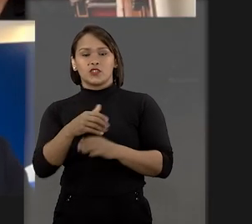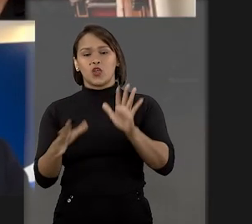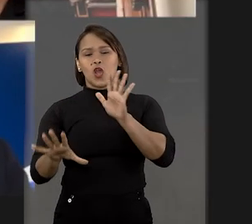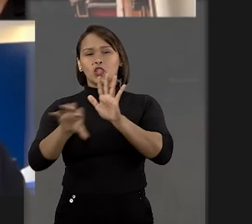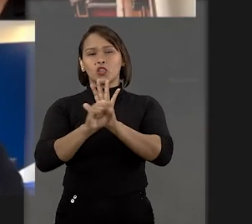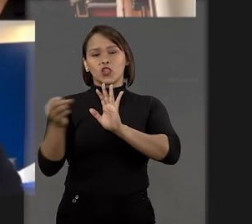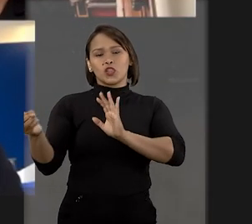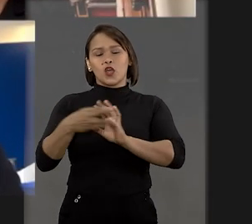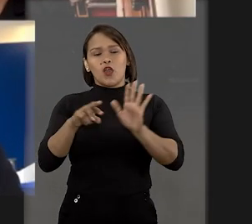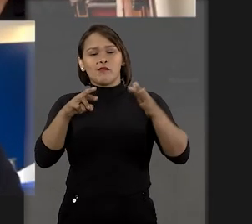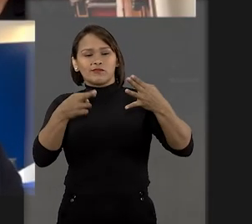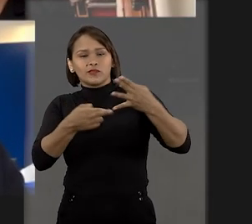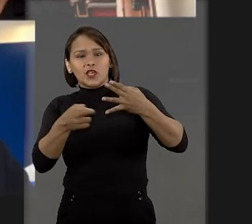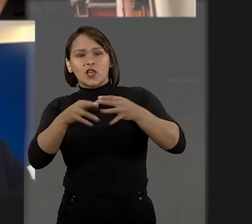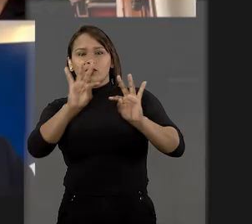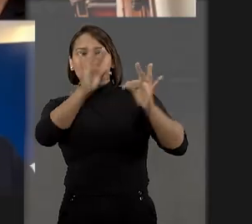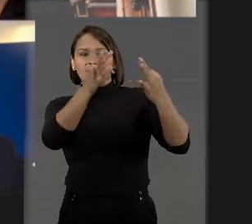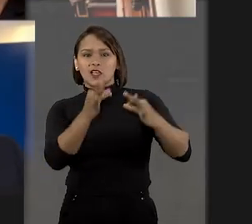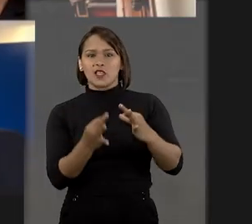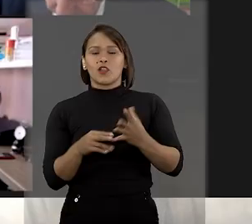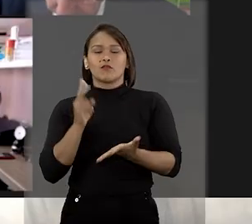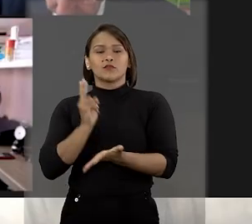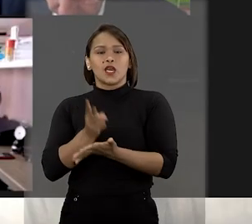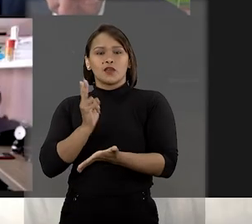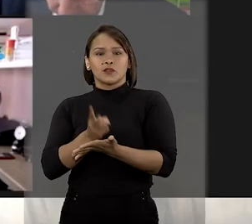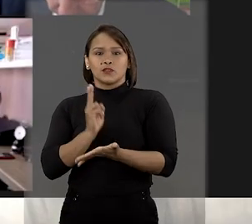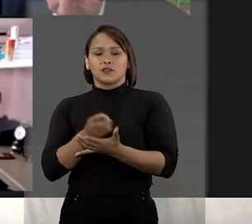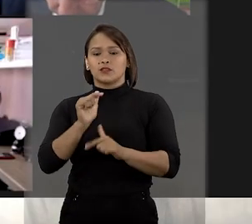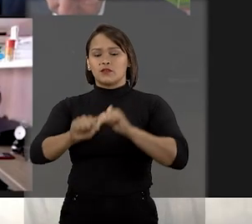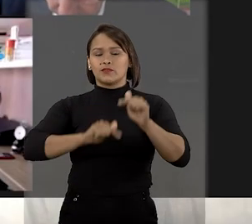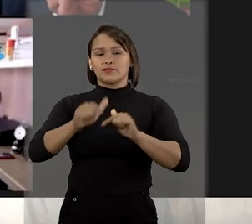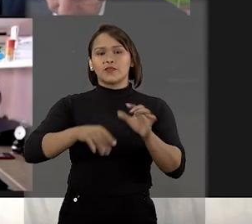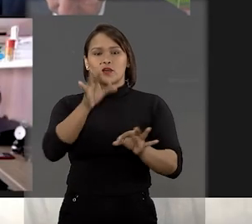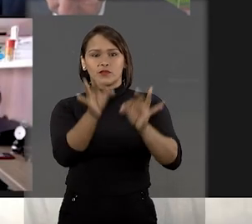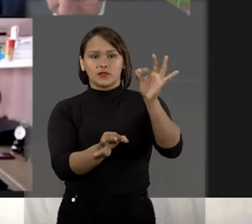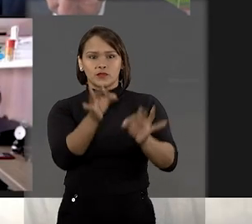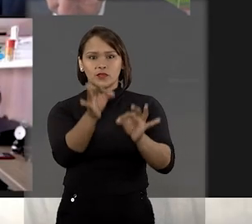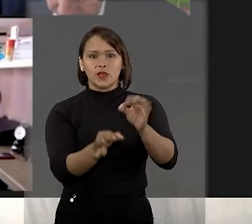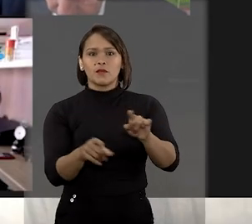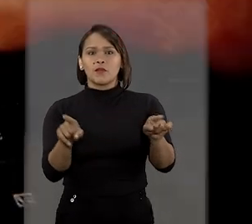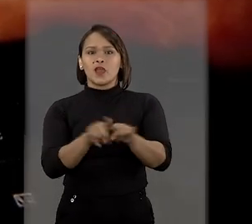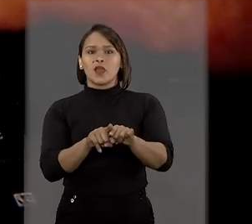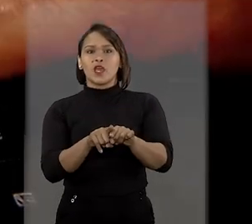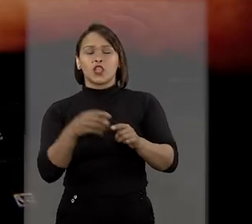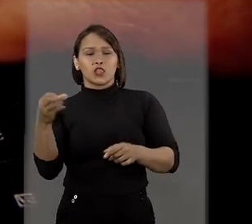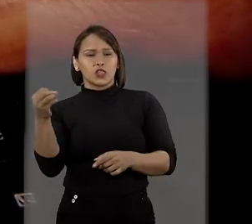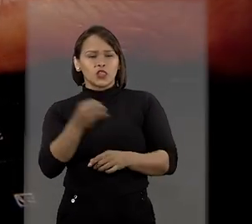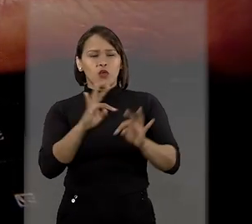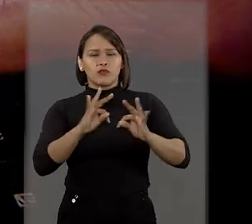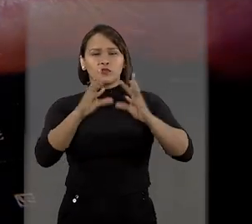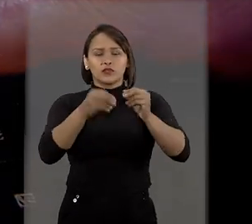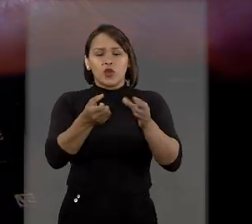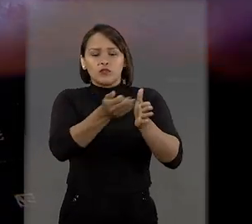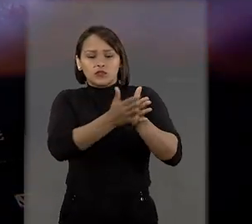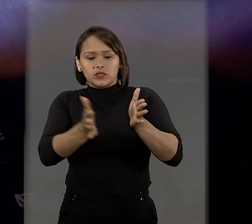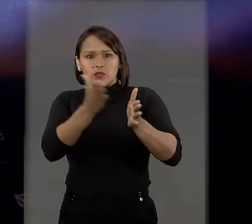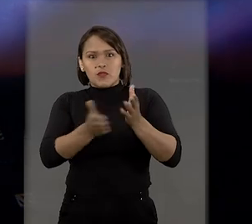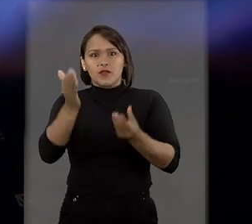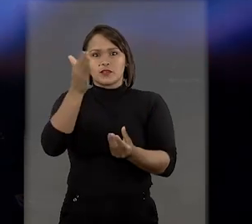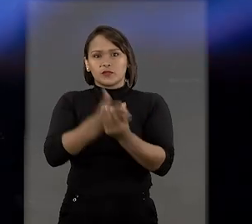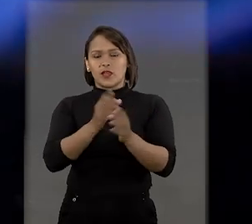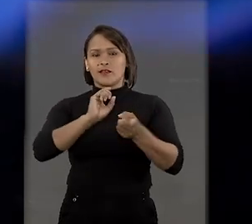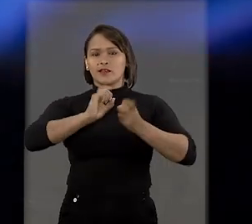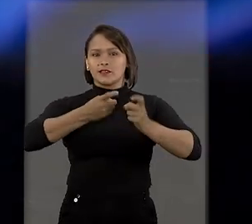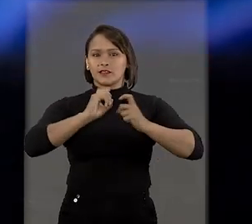o STJ adotou novos recursos tecnológicos para dar continuidade aos julgamentos, modernizou a tramitação dos